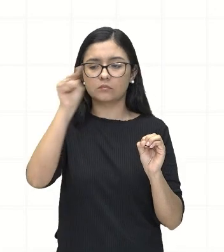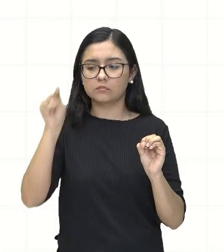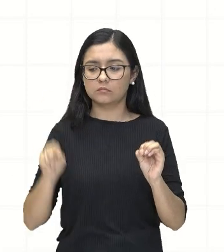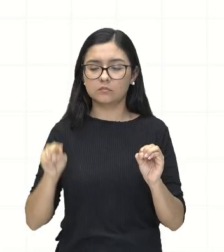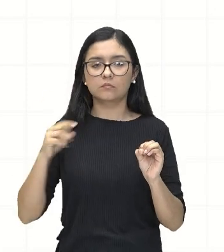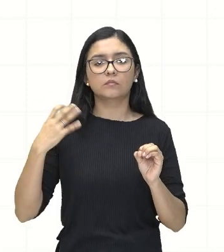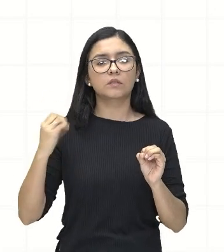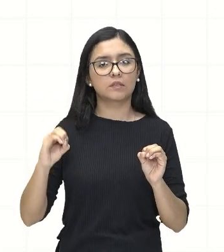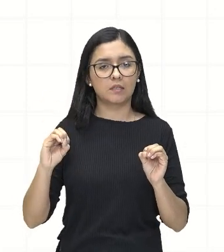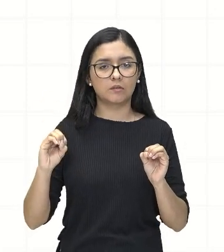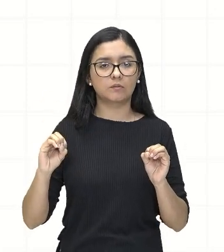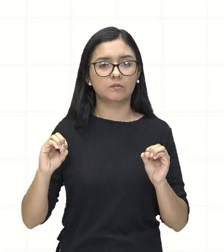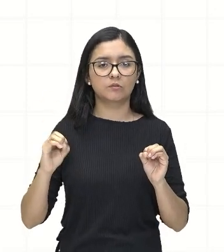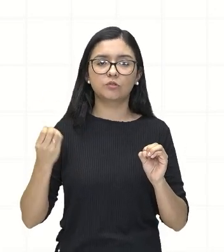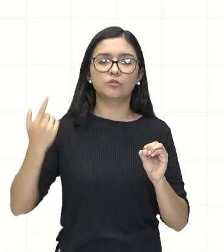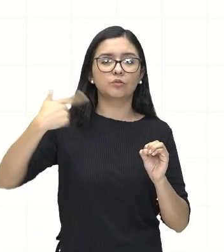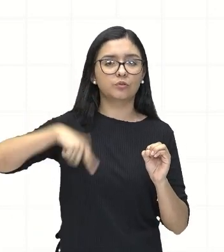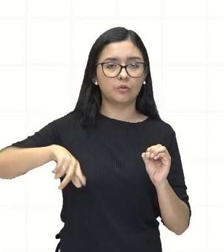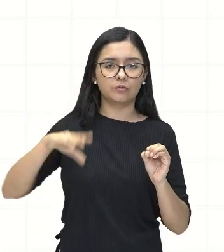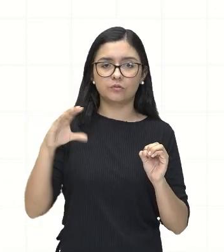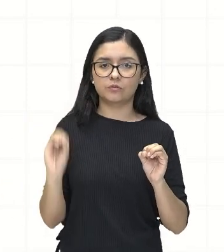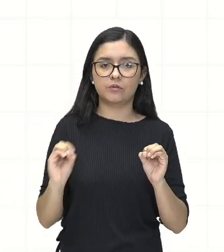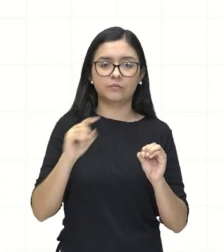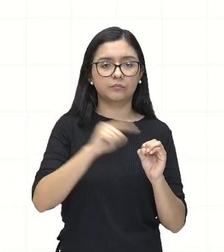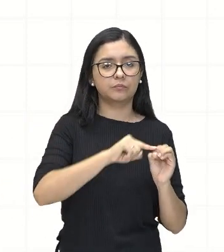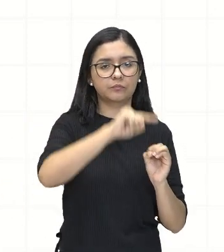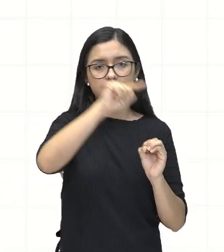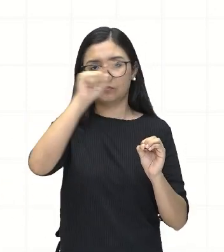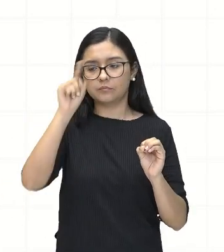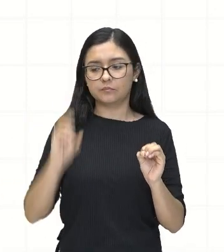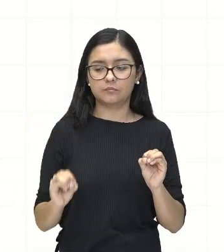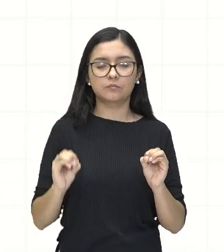zera de novo a altura. Então,